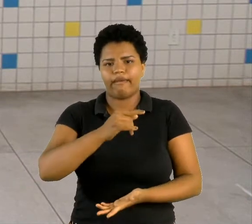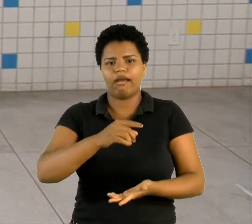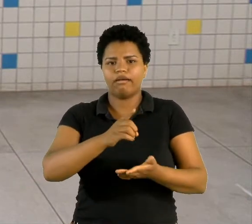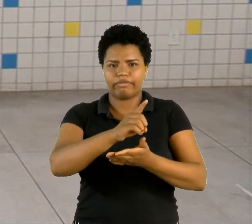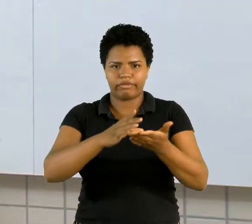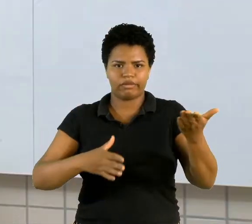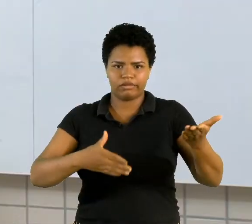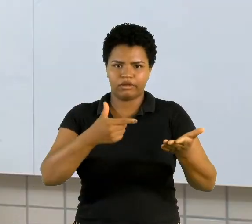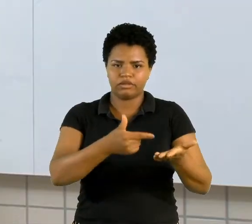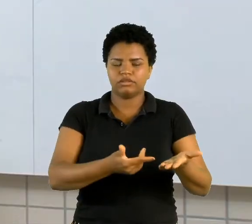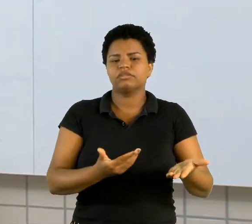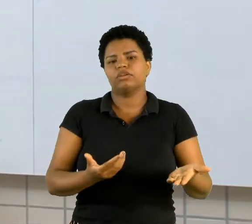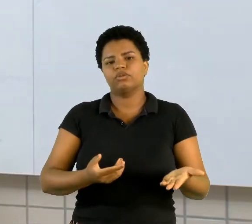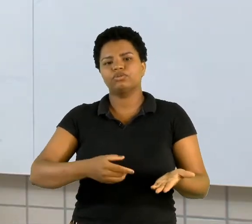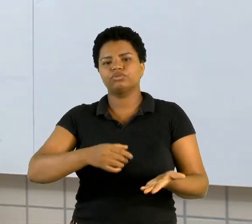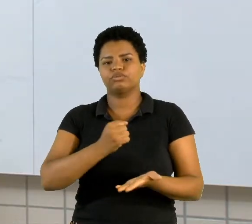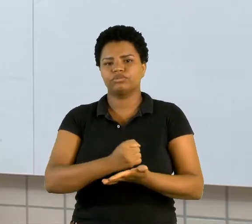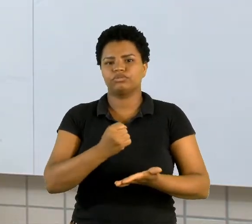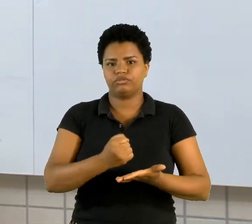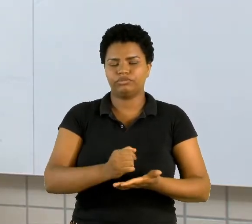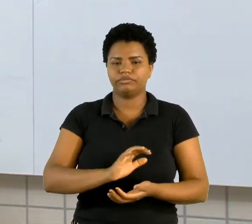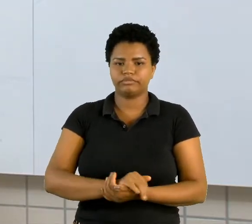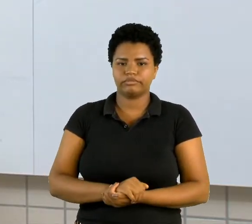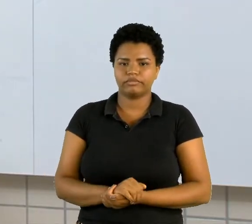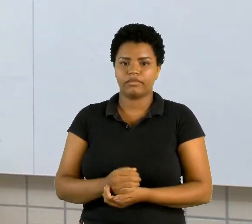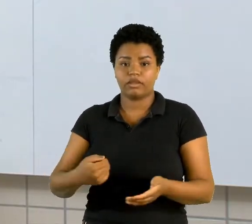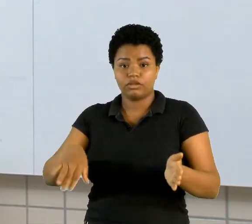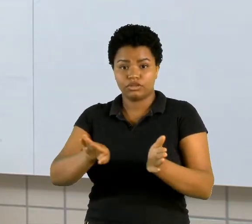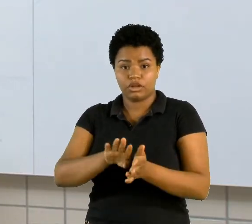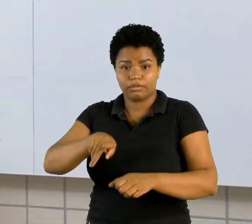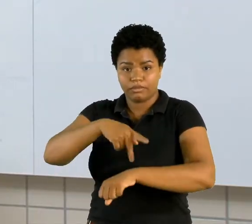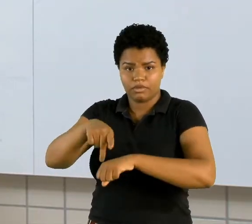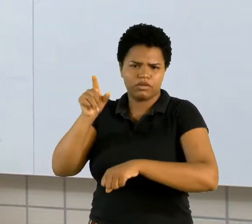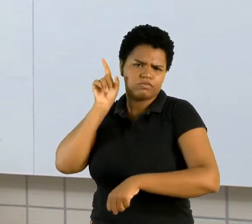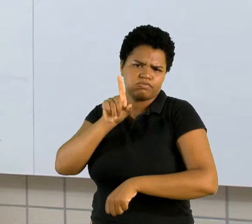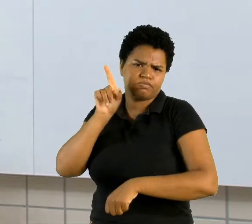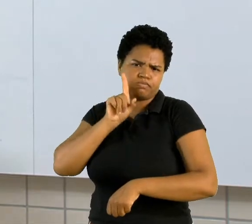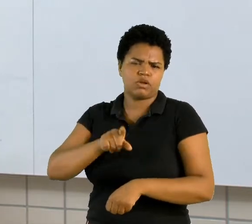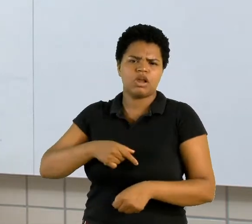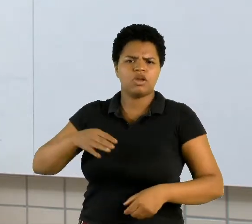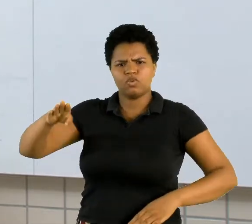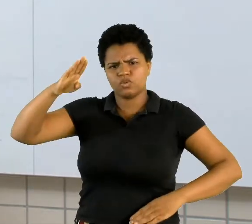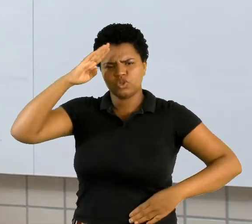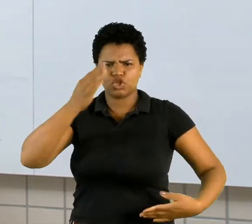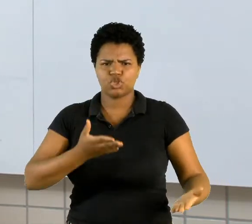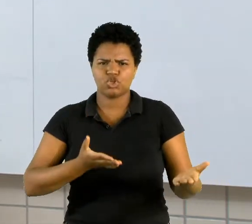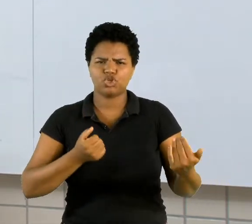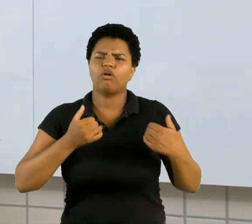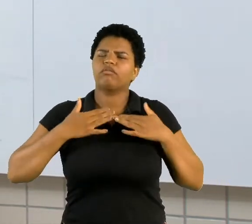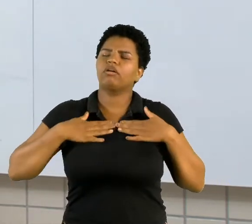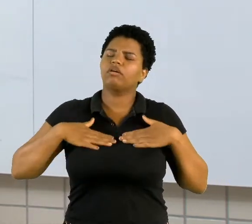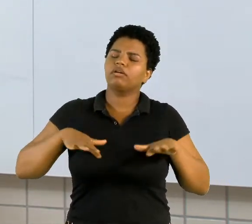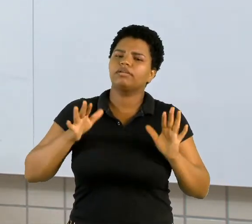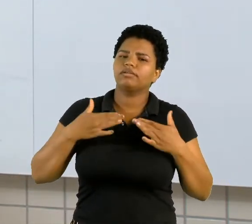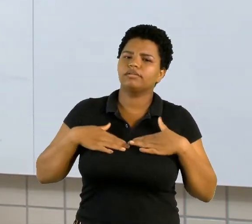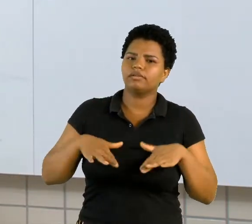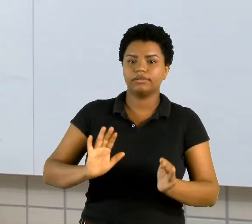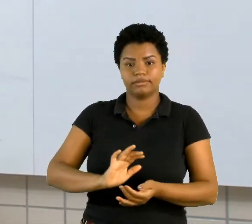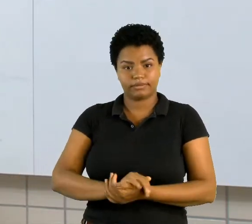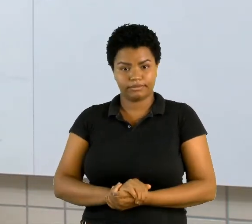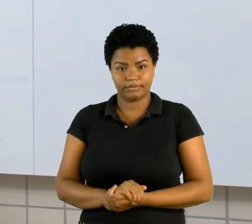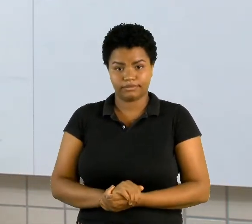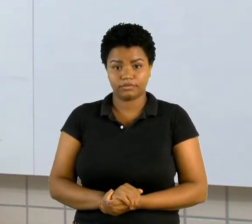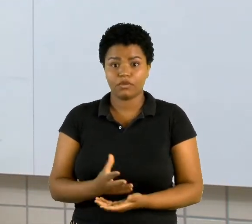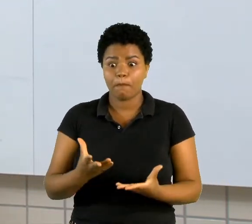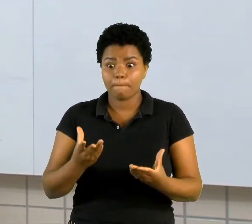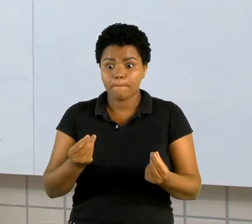Brezh-Litovsk. Com a chegada dos Estados Unidos, um exército jovem, um exército descansado, muitas, muitas